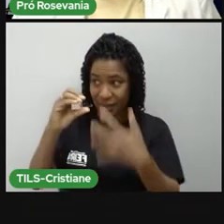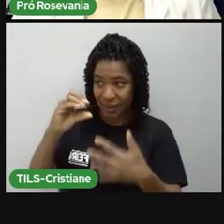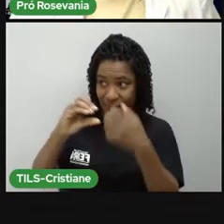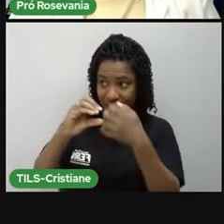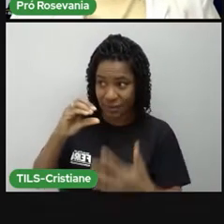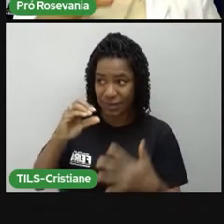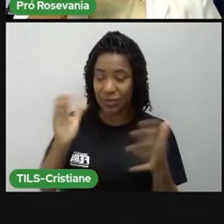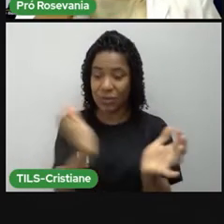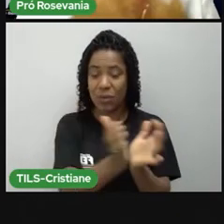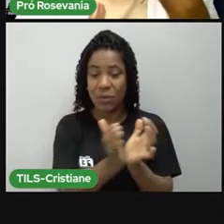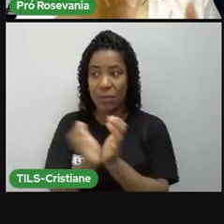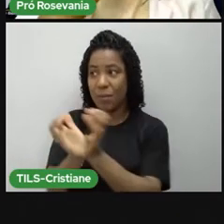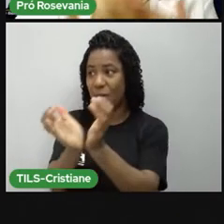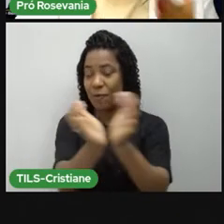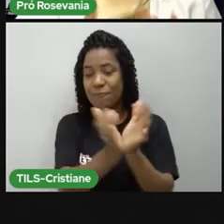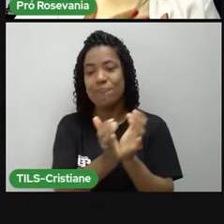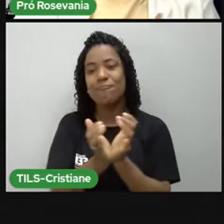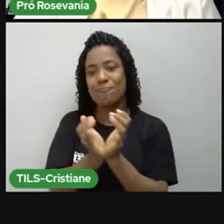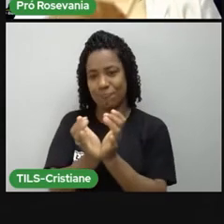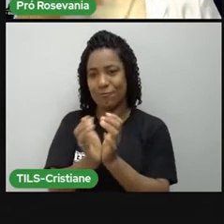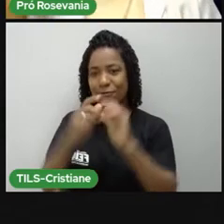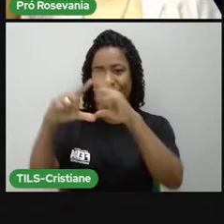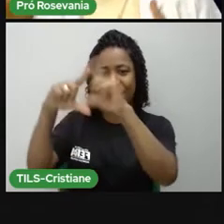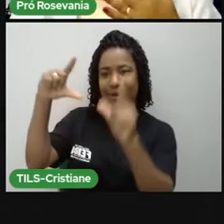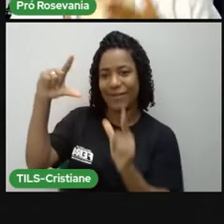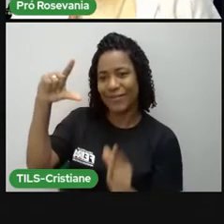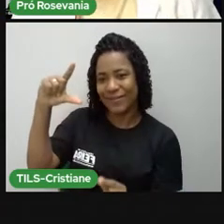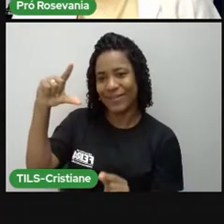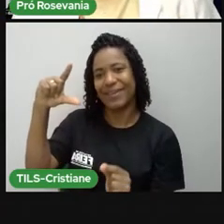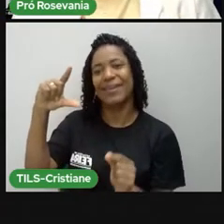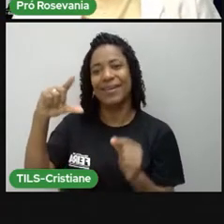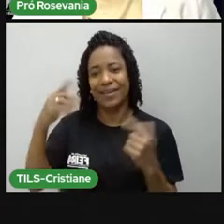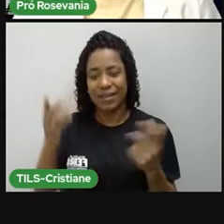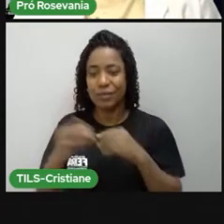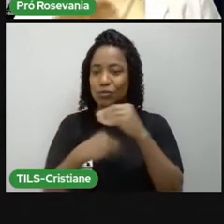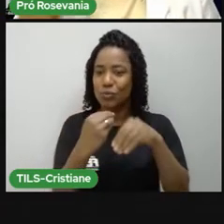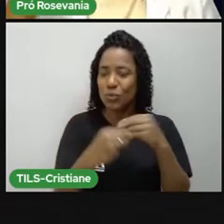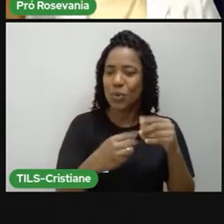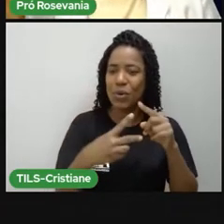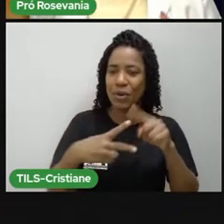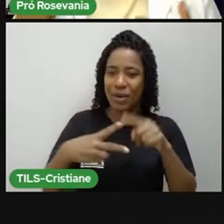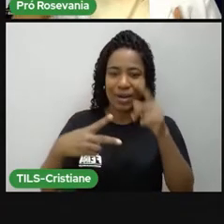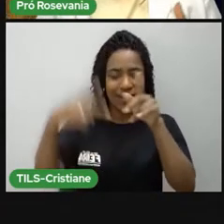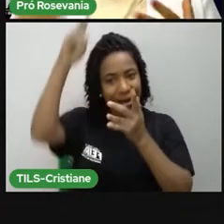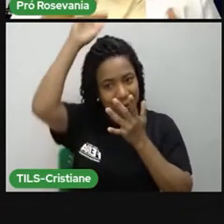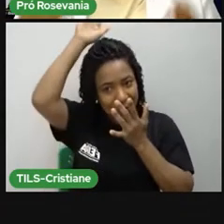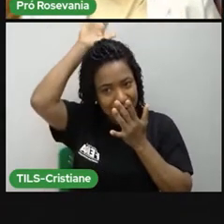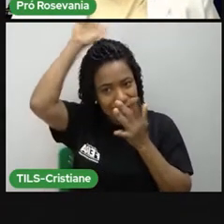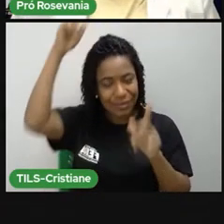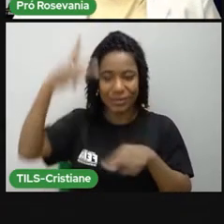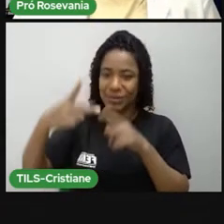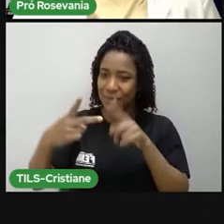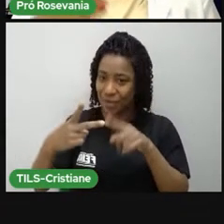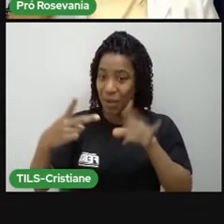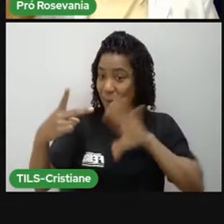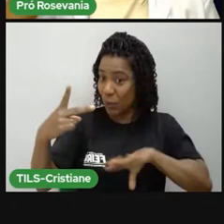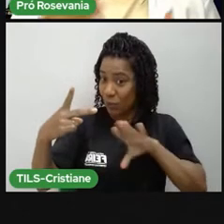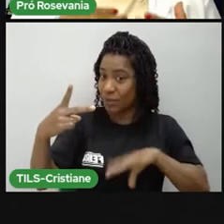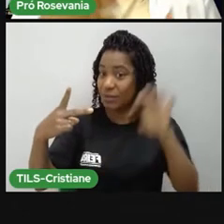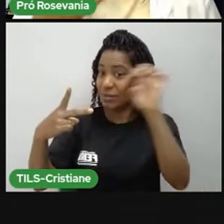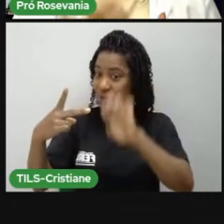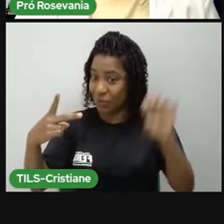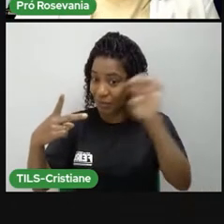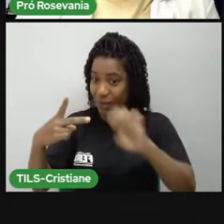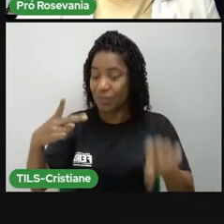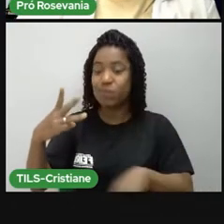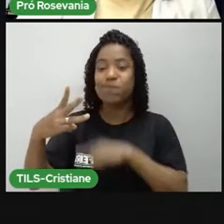africanos. Então, a mistura dos povos indígenas com os povos portugueses, né, europeus, porque tiveram outros também,